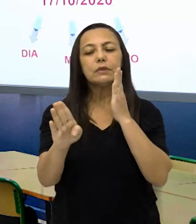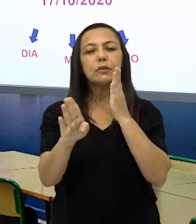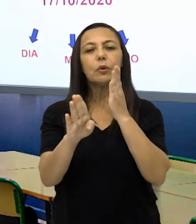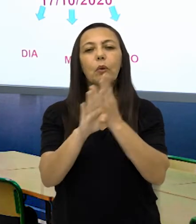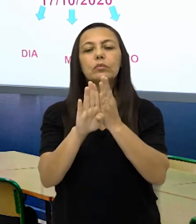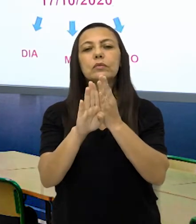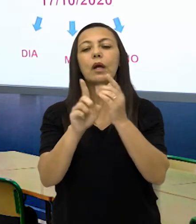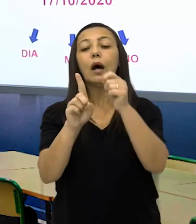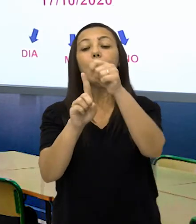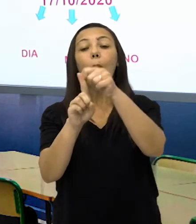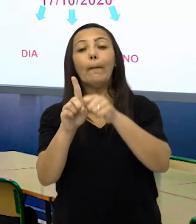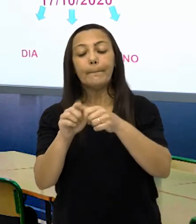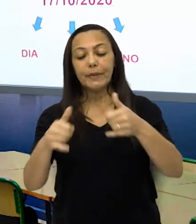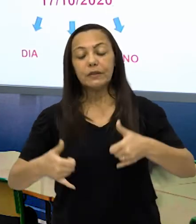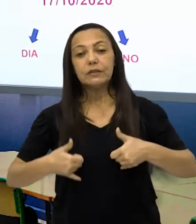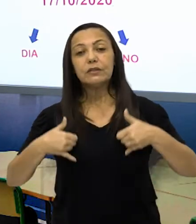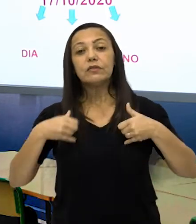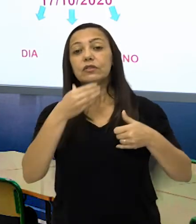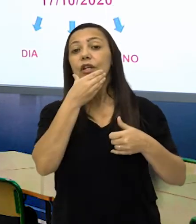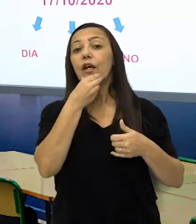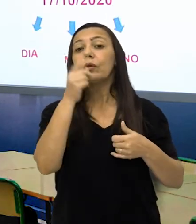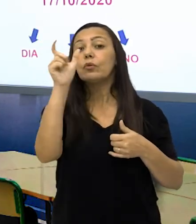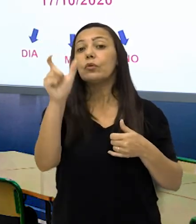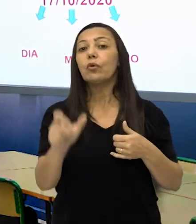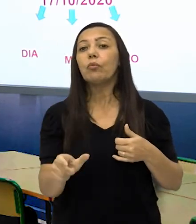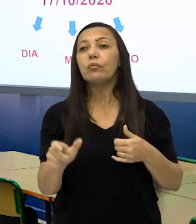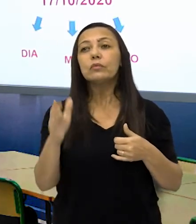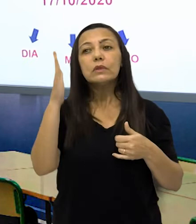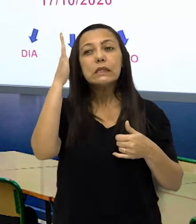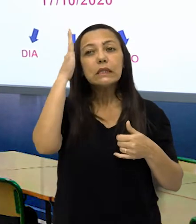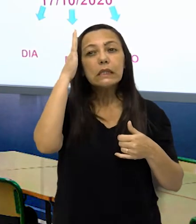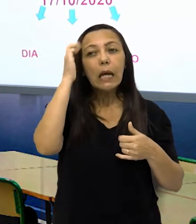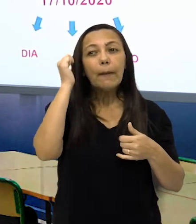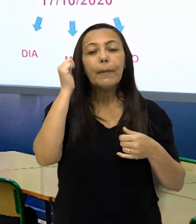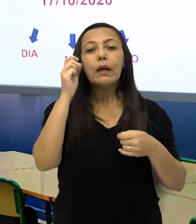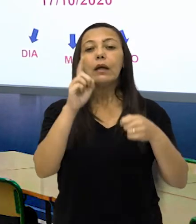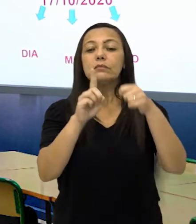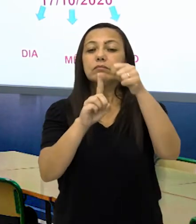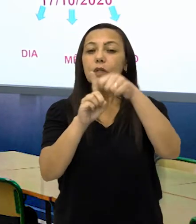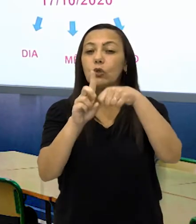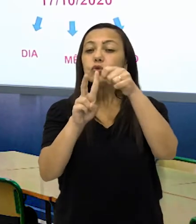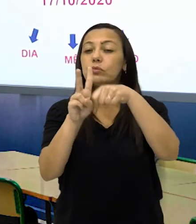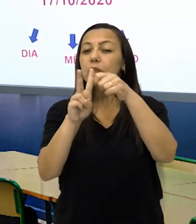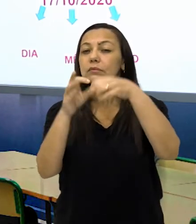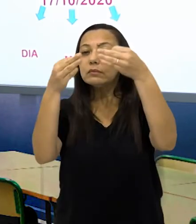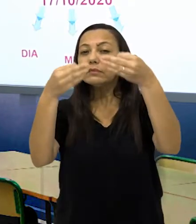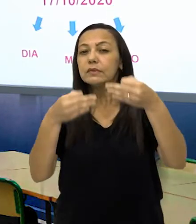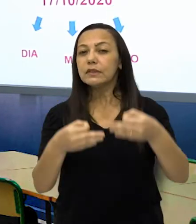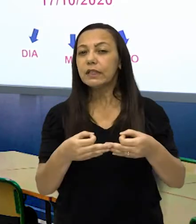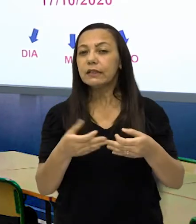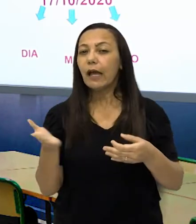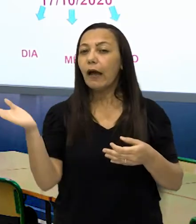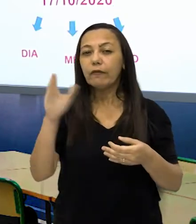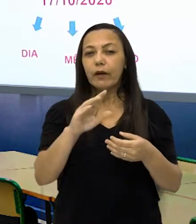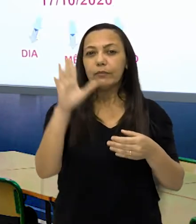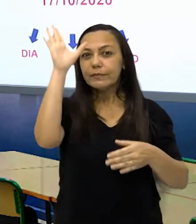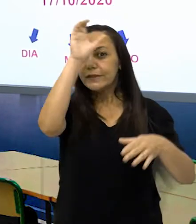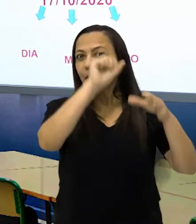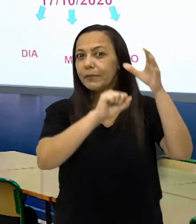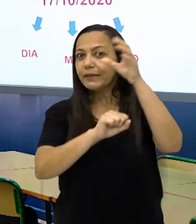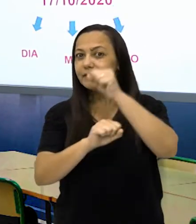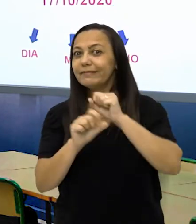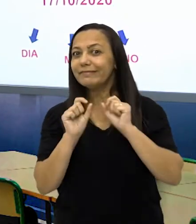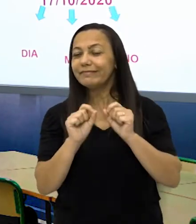qual é o do aniversário de Gustavo, precisamos conhecer todos os meses do ano. Vamos conhecer junto comigo.